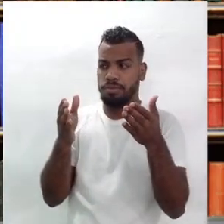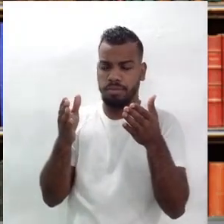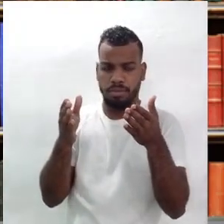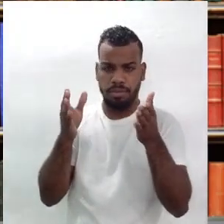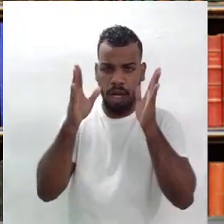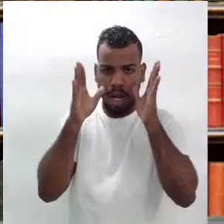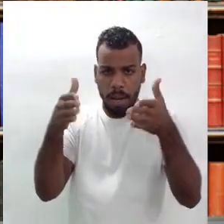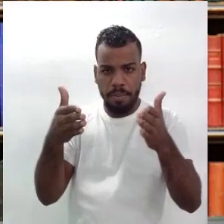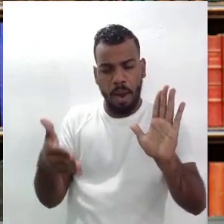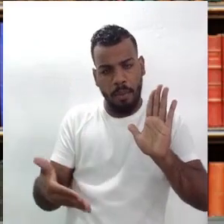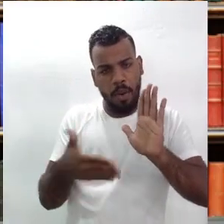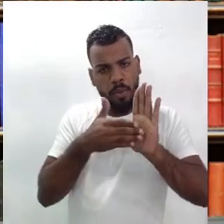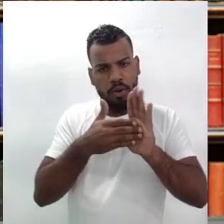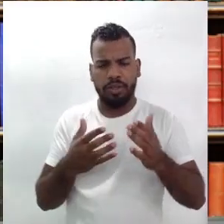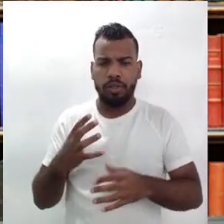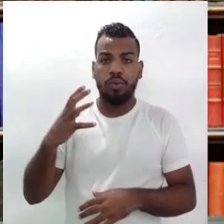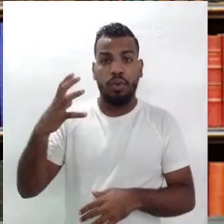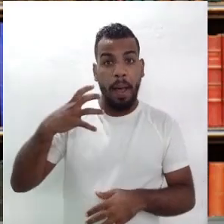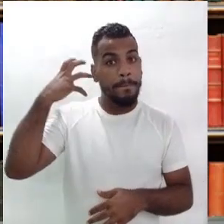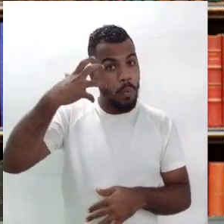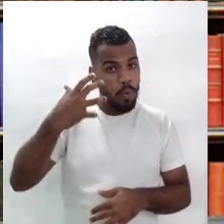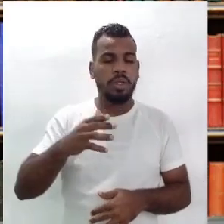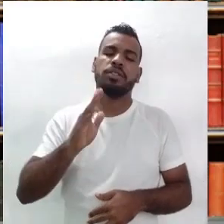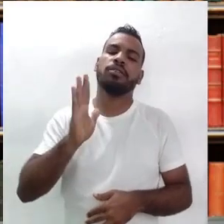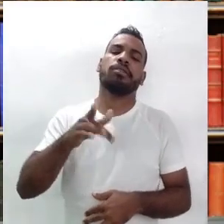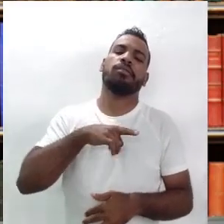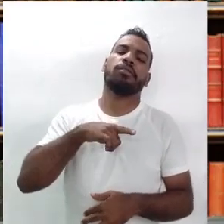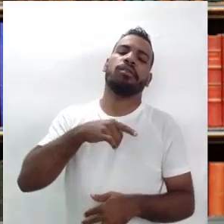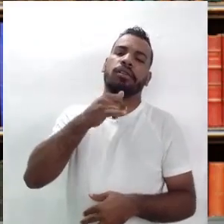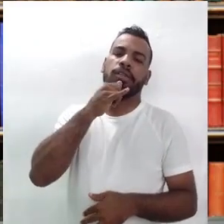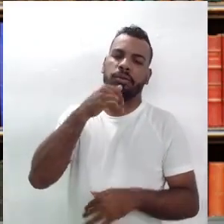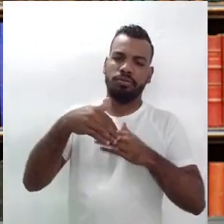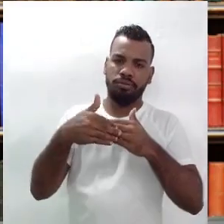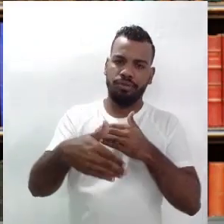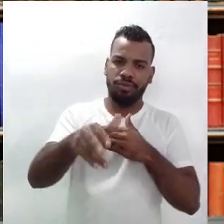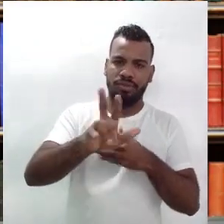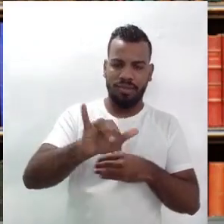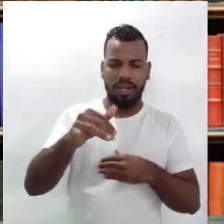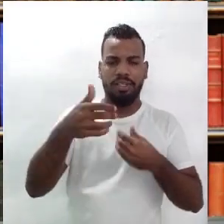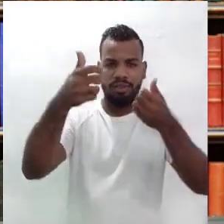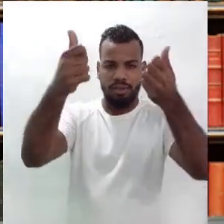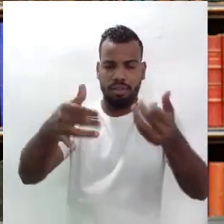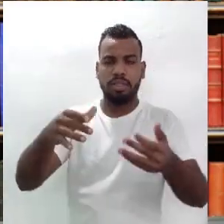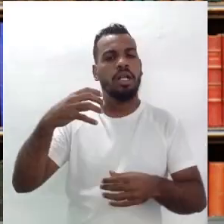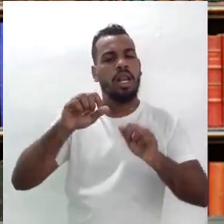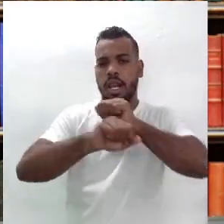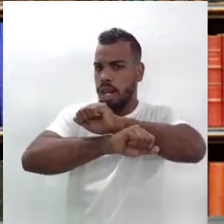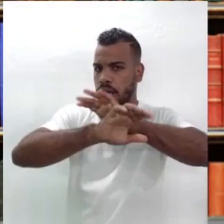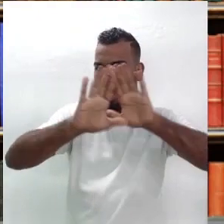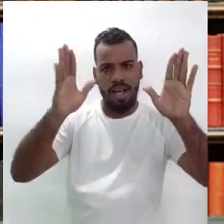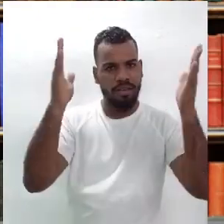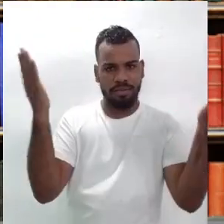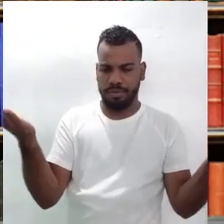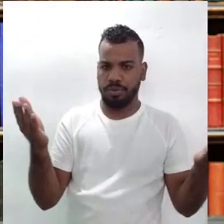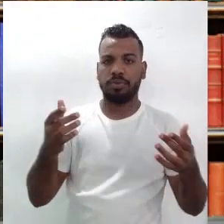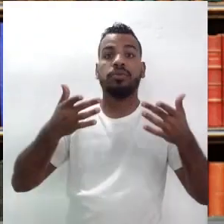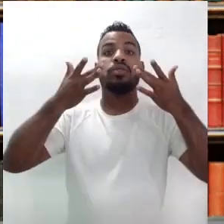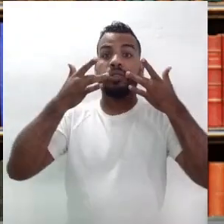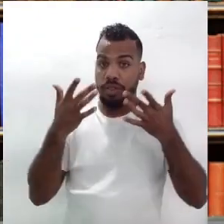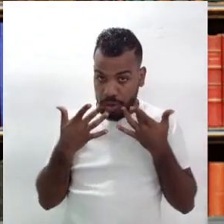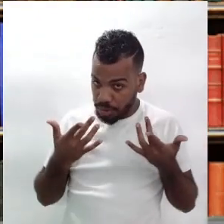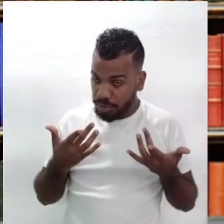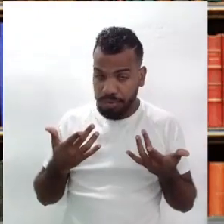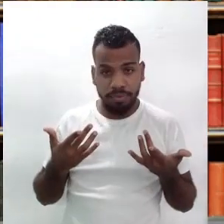proposta. Na música, nós vamos ter exemplos que vão ser citados mais adiante, que são claros nesse sentido. No teatro,